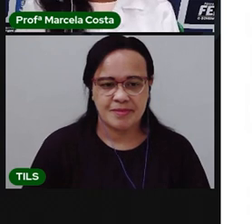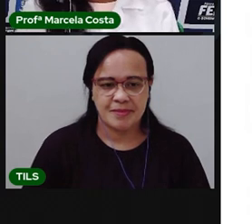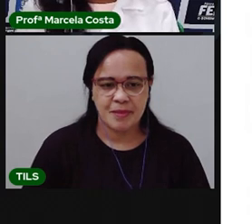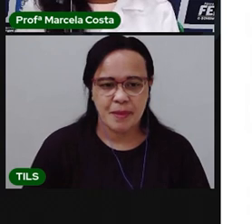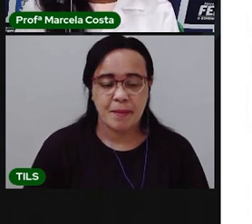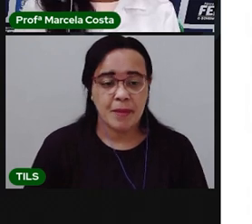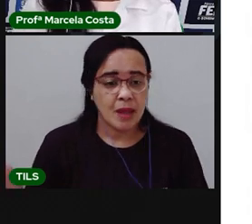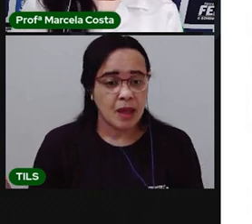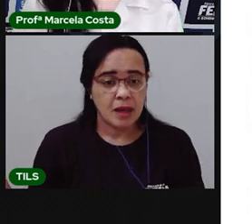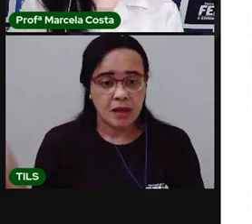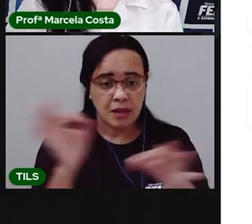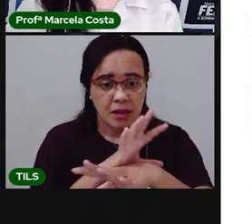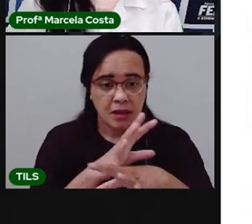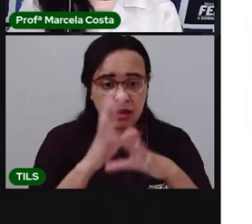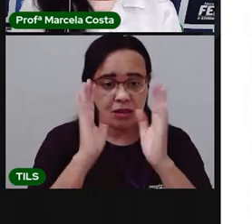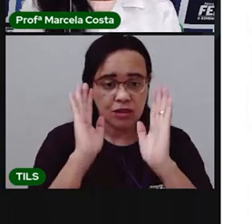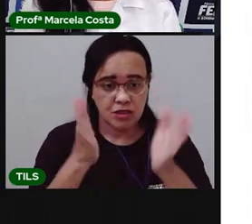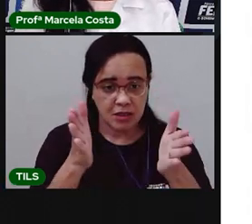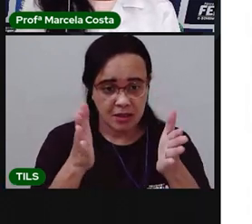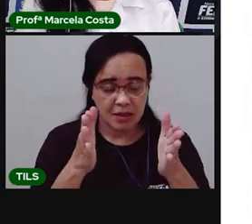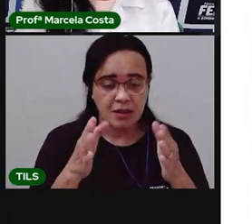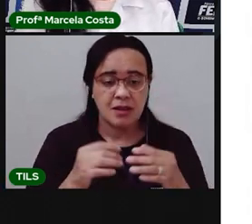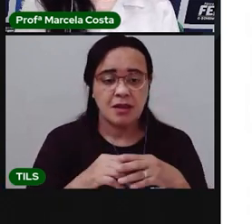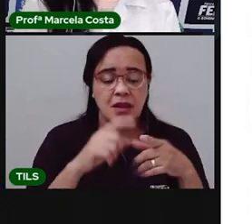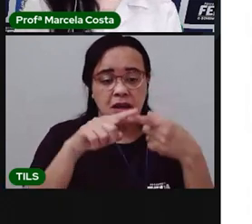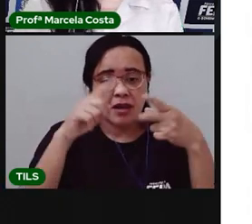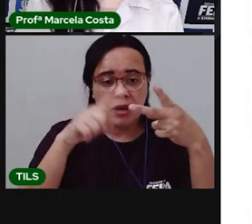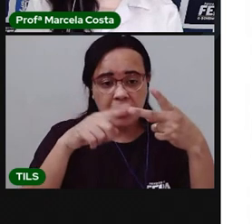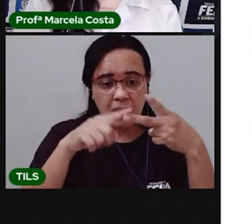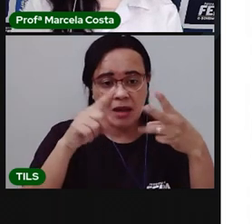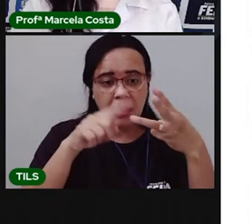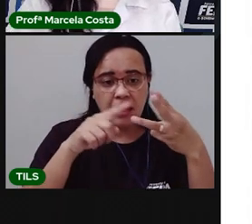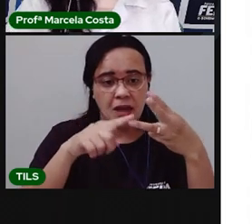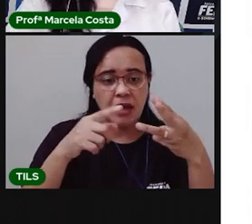Pronto? Agora a gente vai procurar outra.